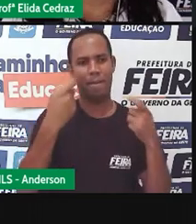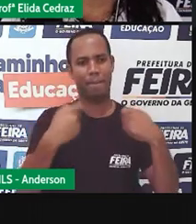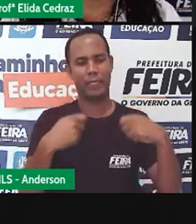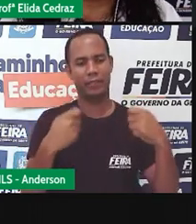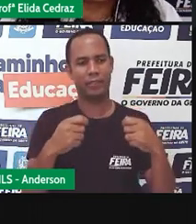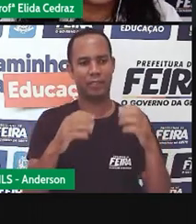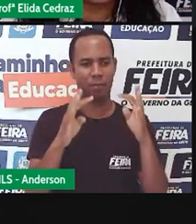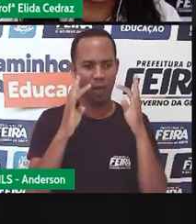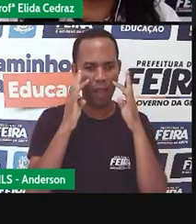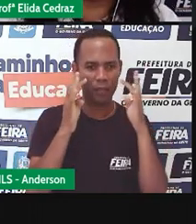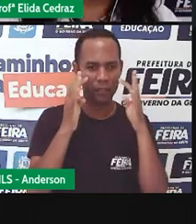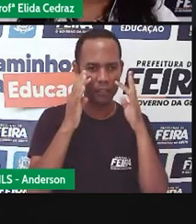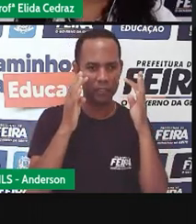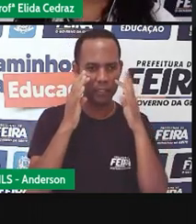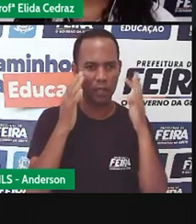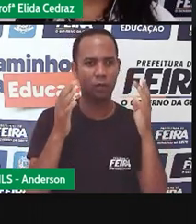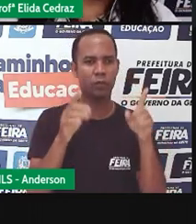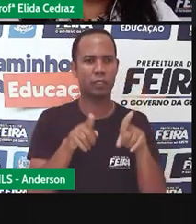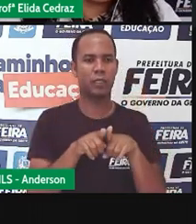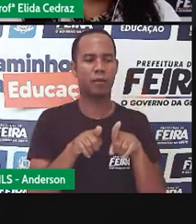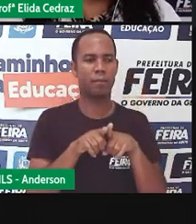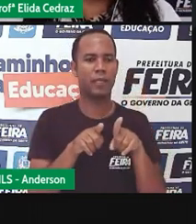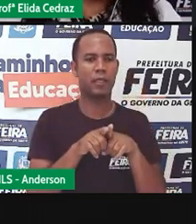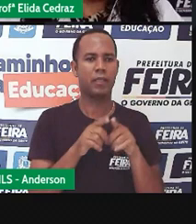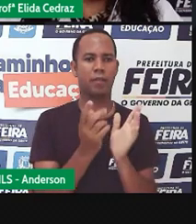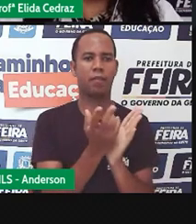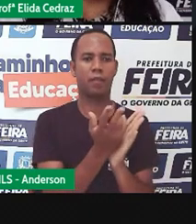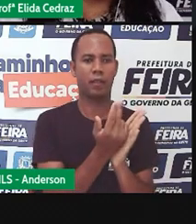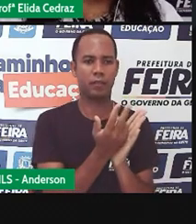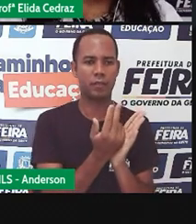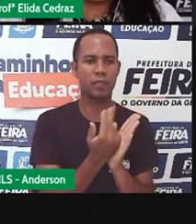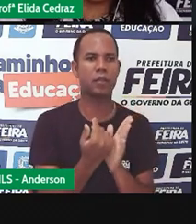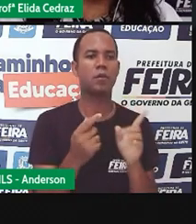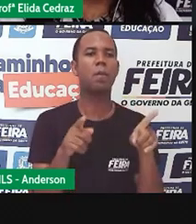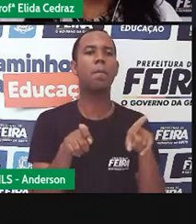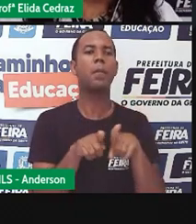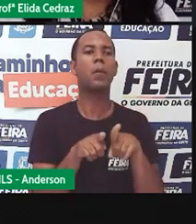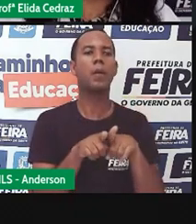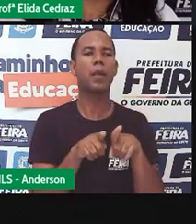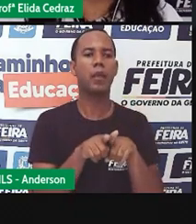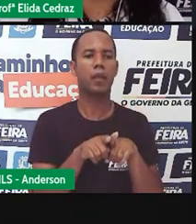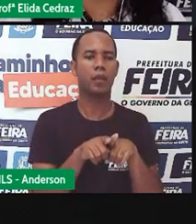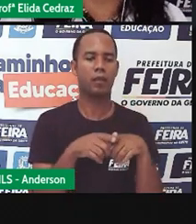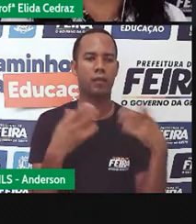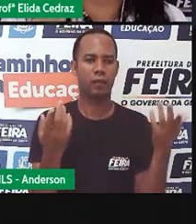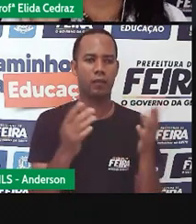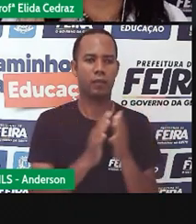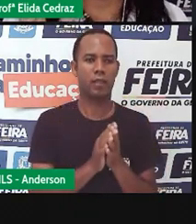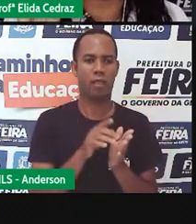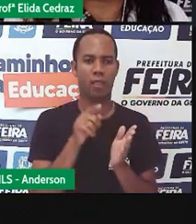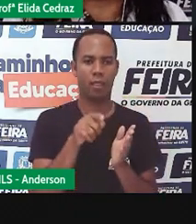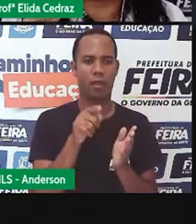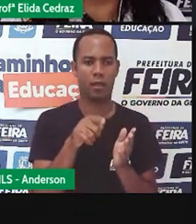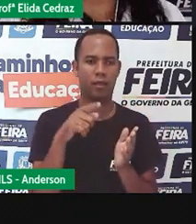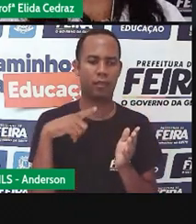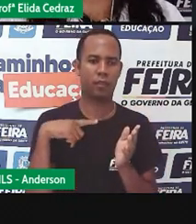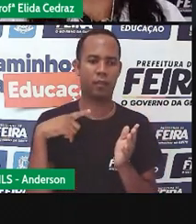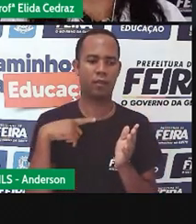prestar bastante atenção nas imagens. Porque as imagens, elas passam a